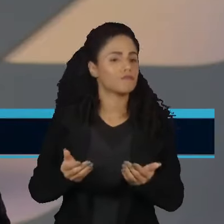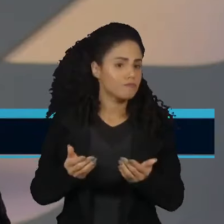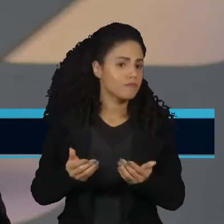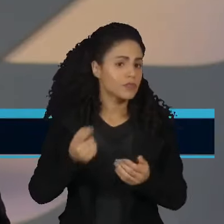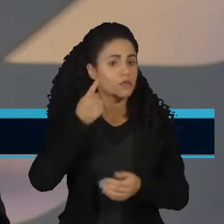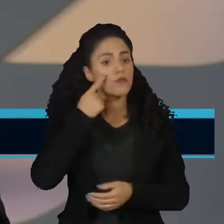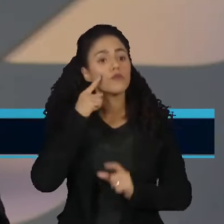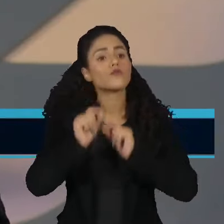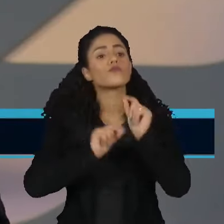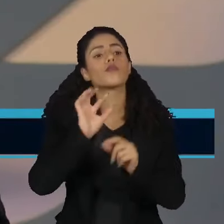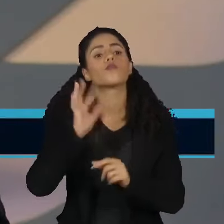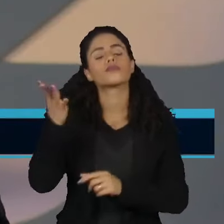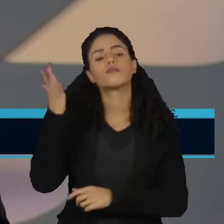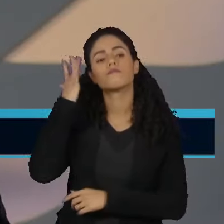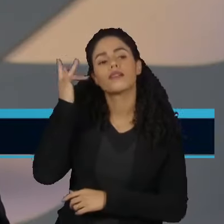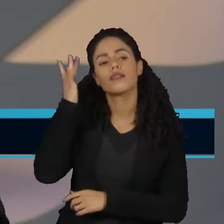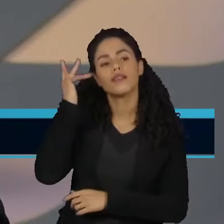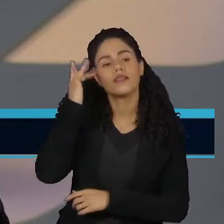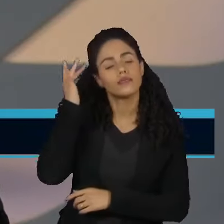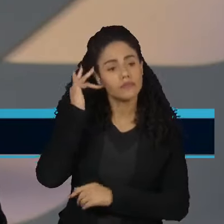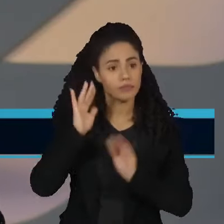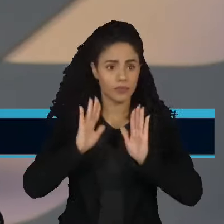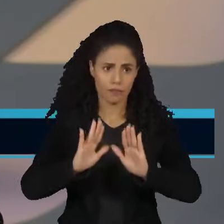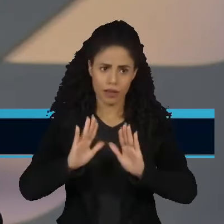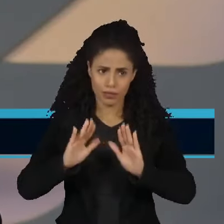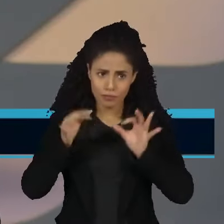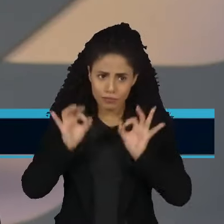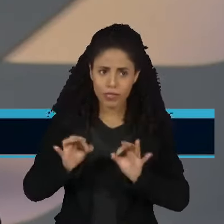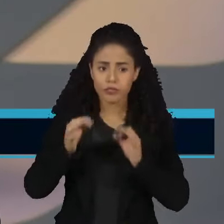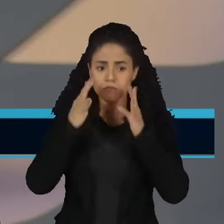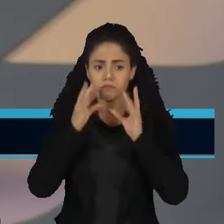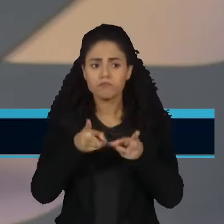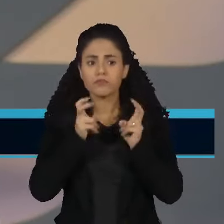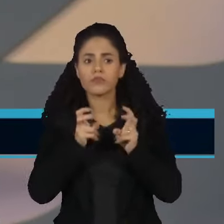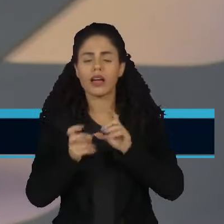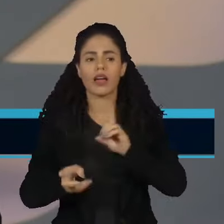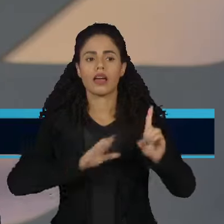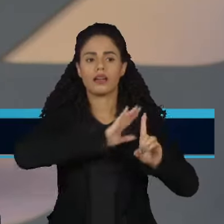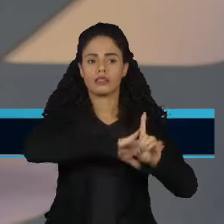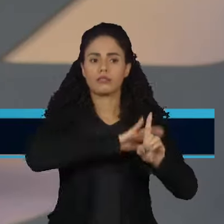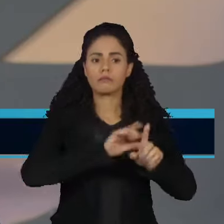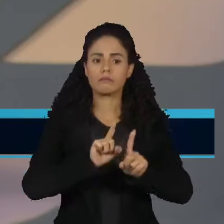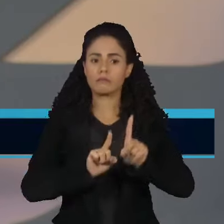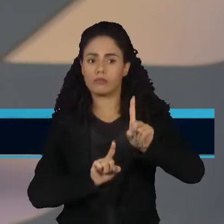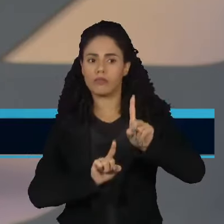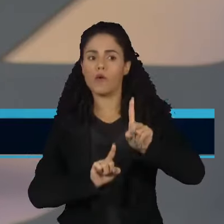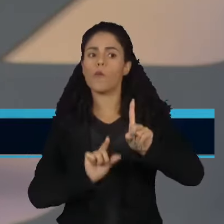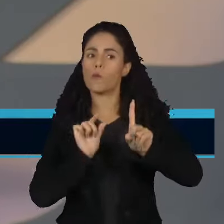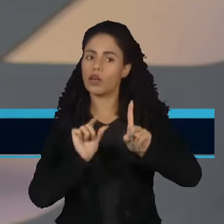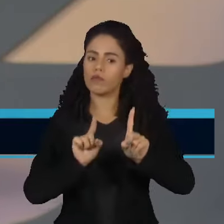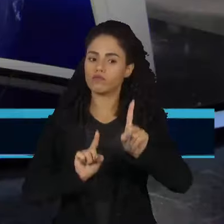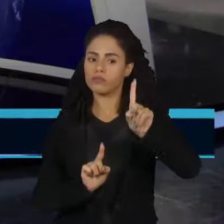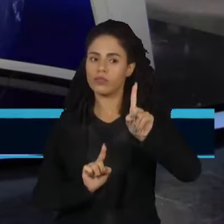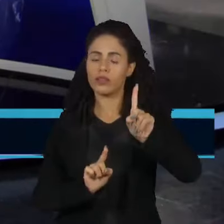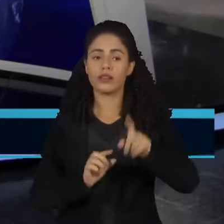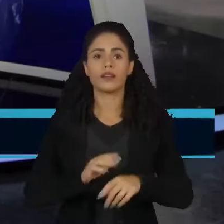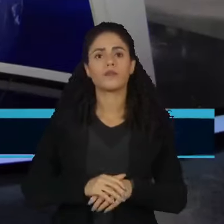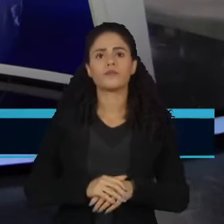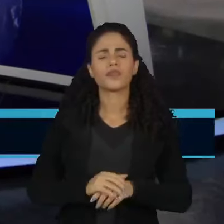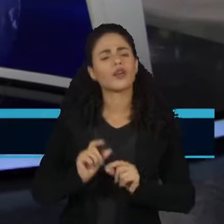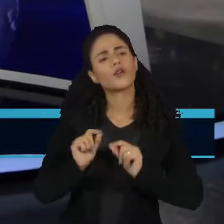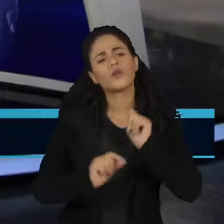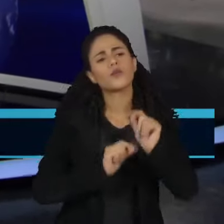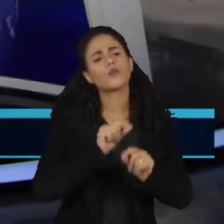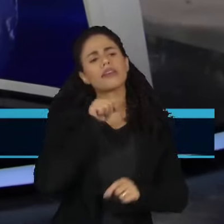Vamos ver o que vai acontecer amanhã, mas acho que, aparentemente, a extrema-direita ainda está um pouquinho na frente. E o que explica